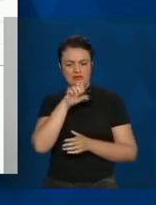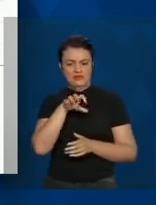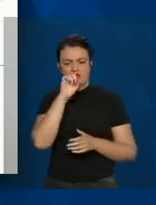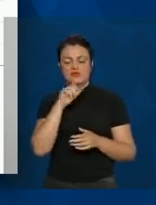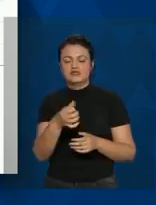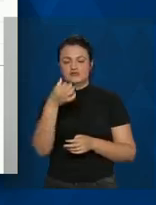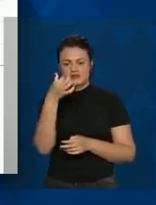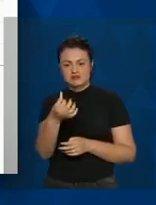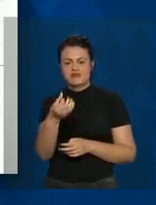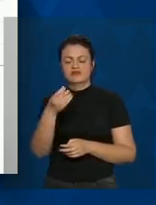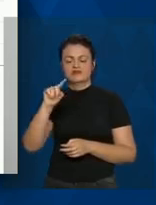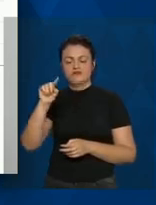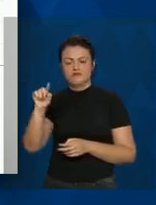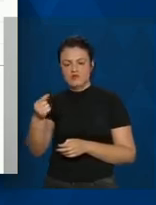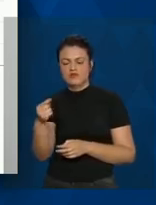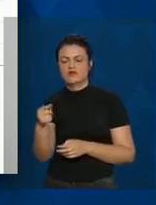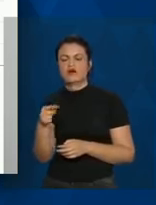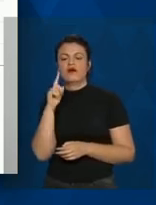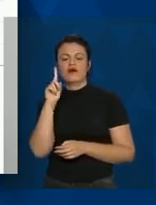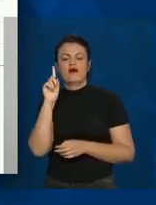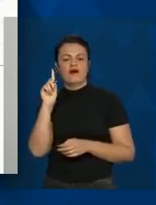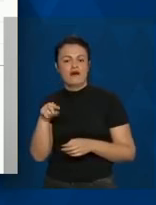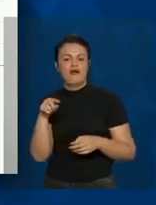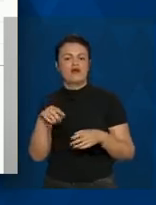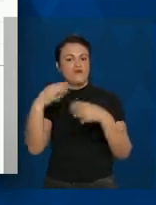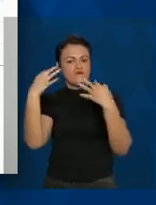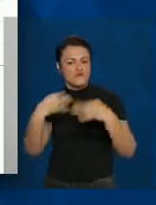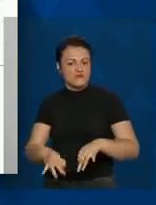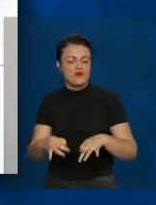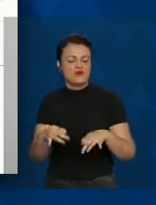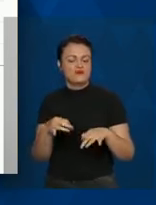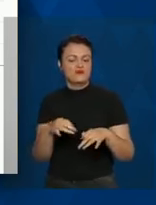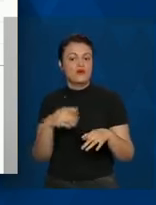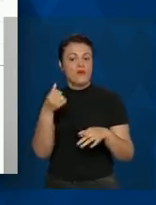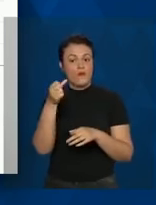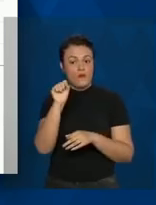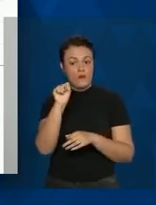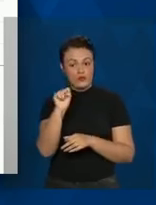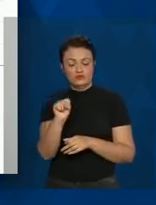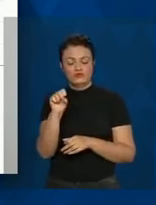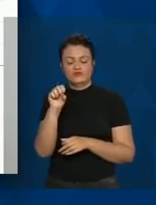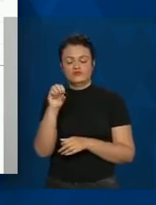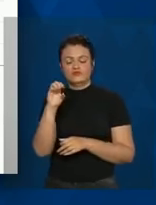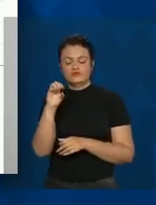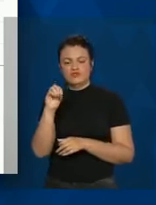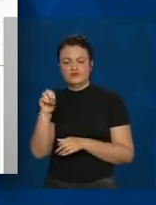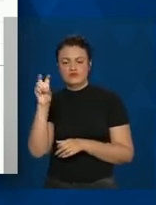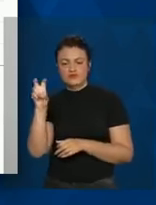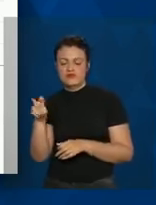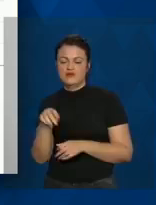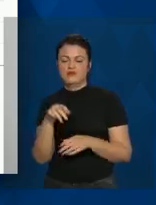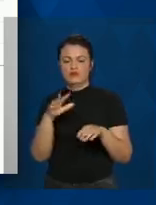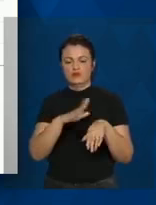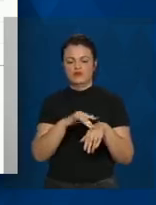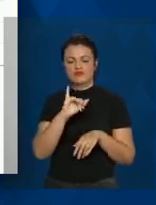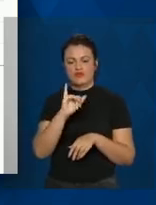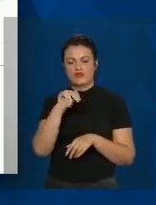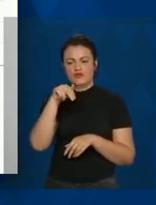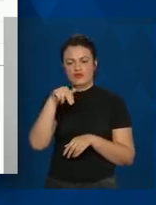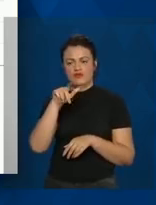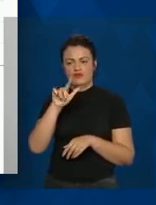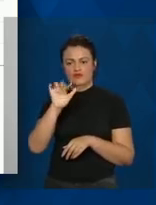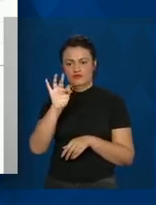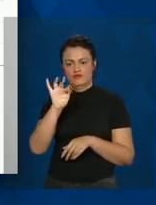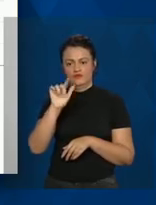.634 foram já confirmados, 805 por influenza e 900